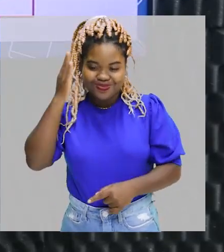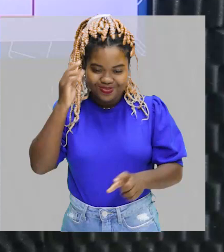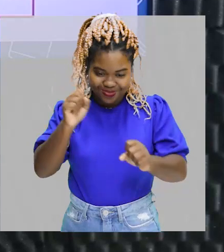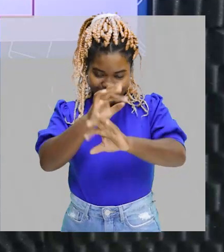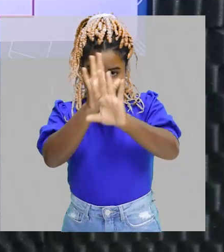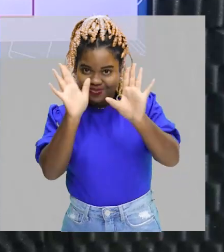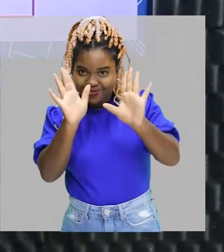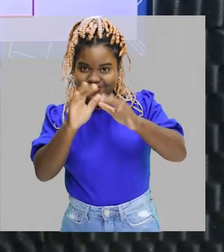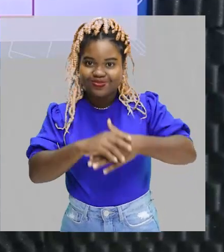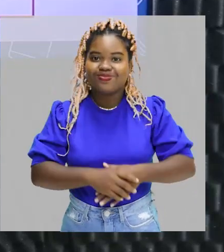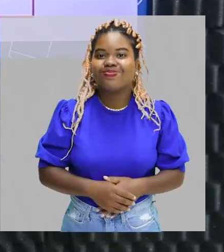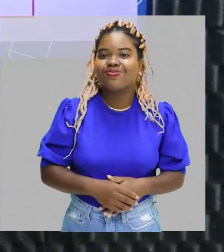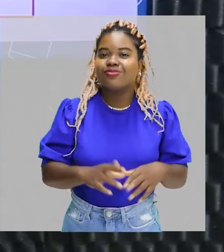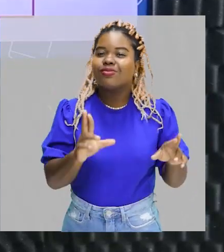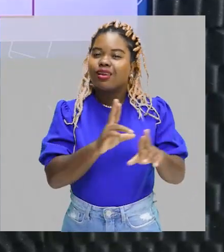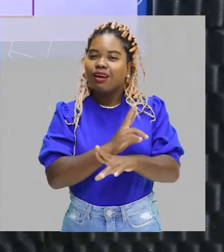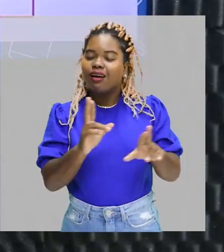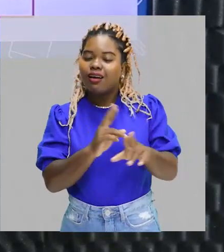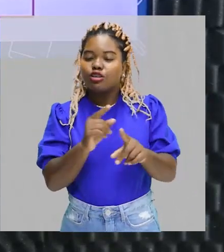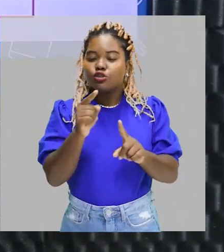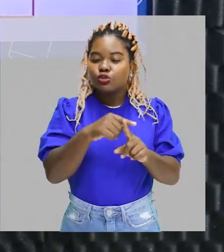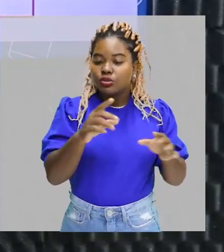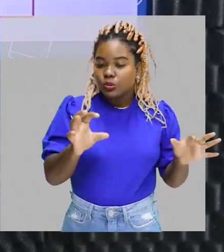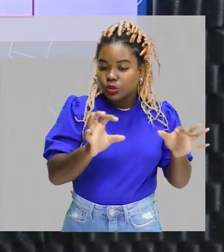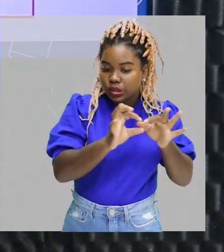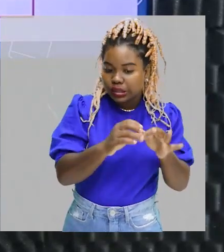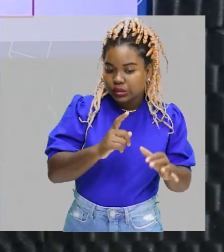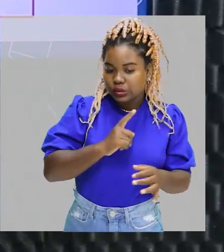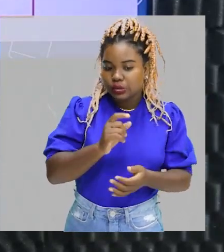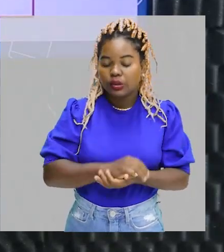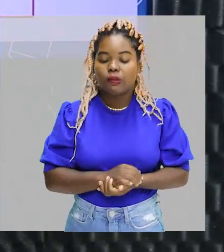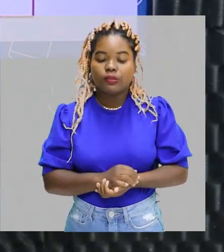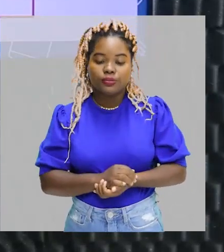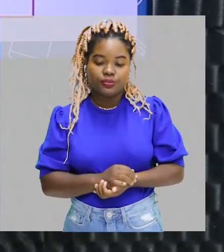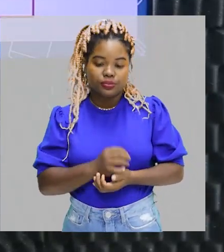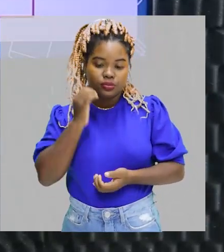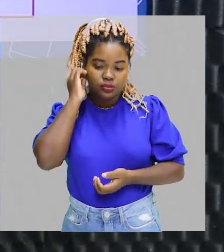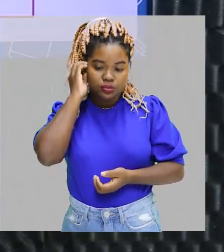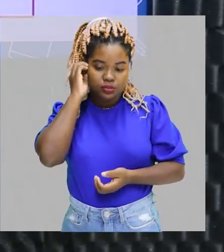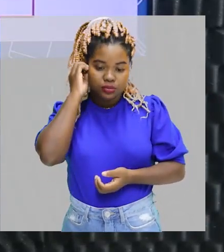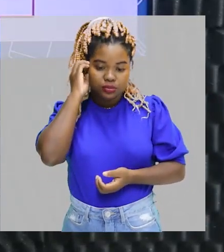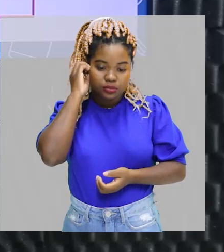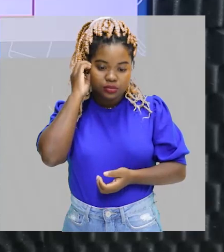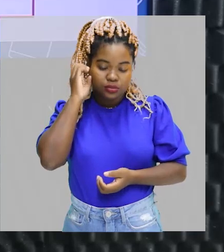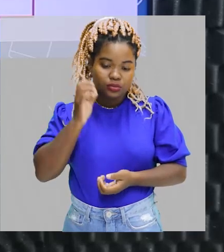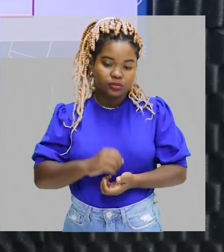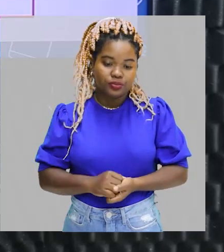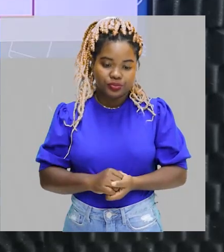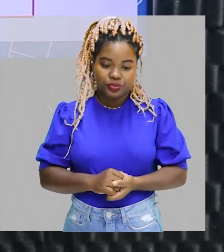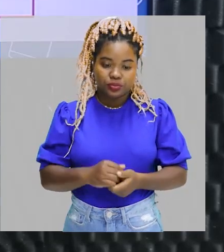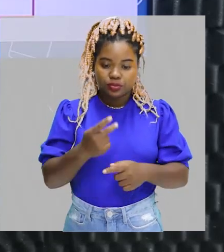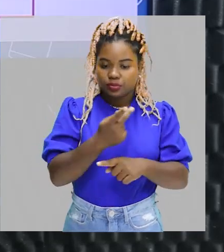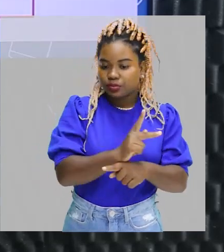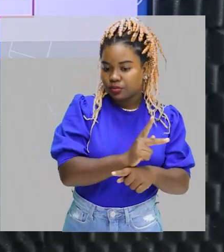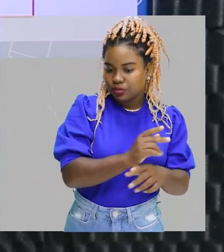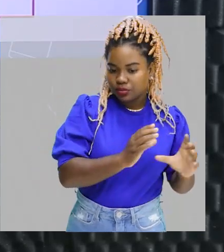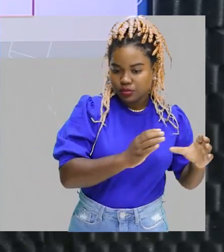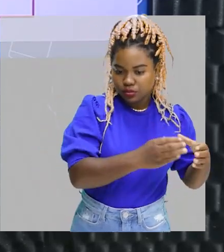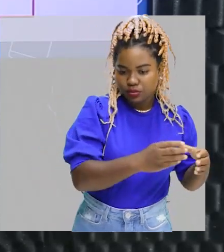Em relação ao tipo de ligação existente entre os carbonos, os hidrocarbonetos são